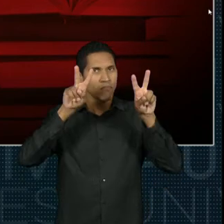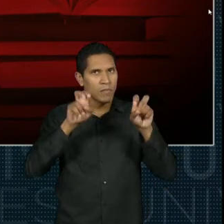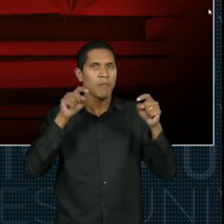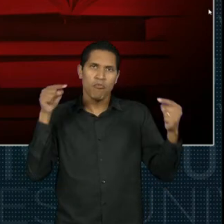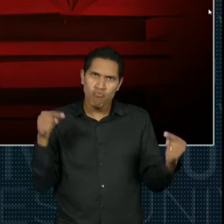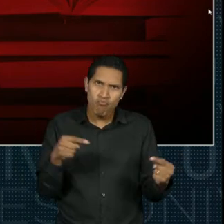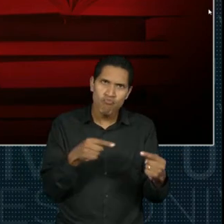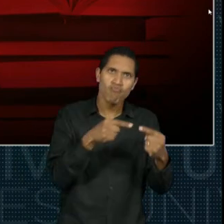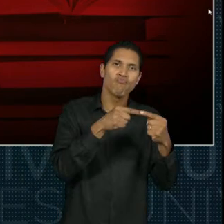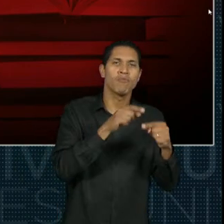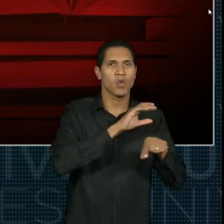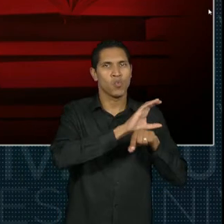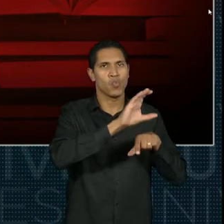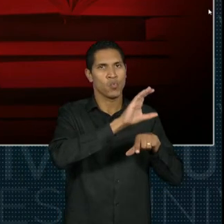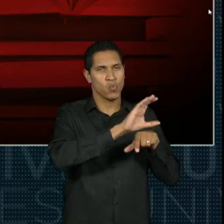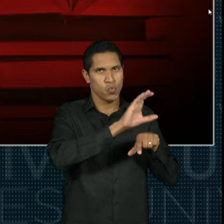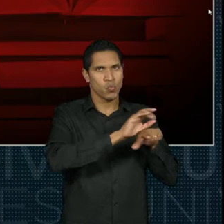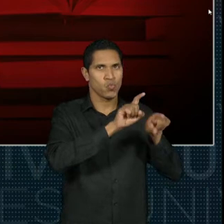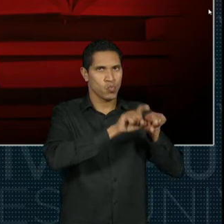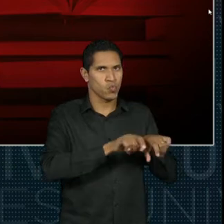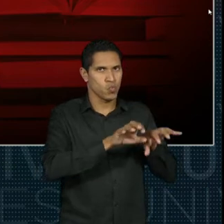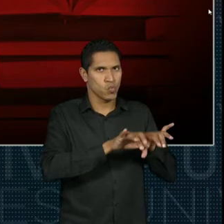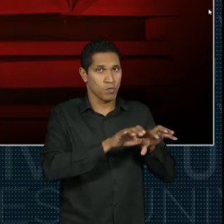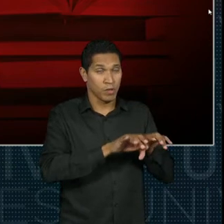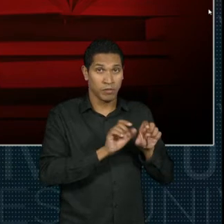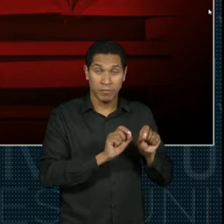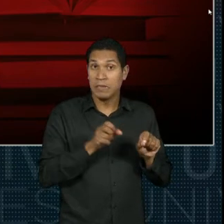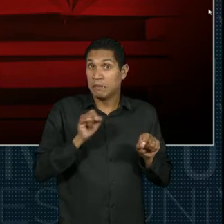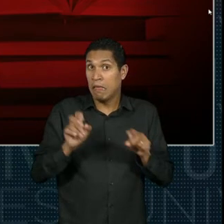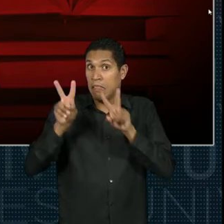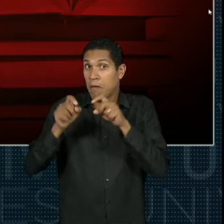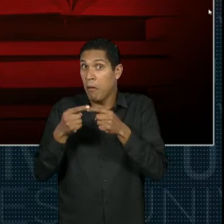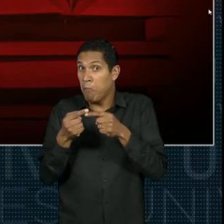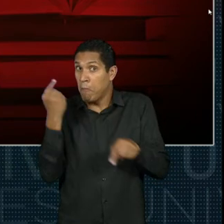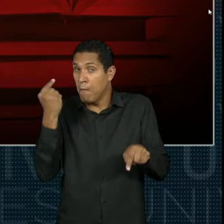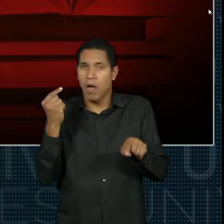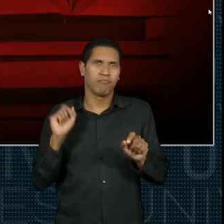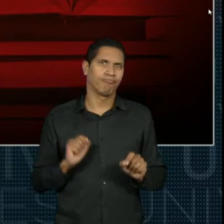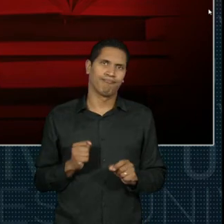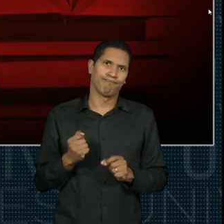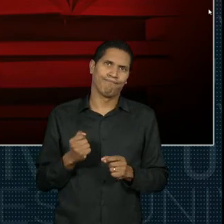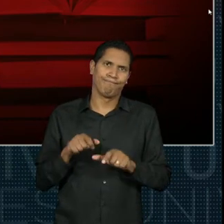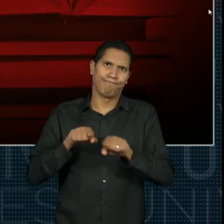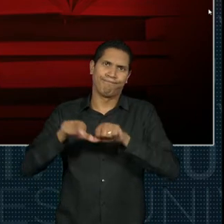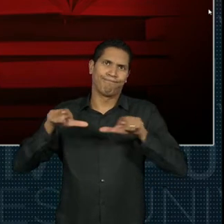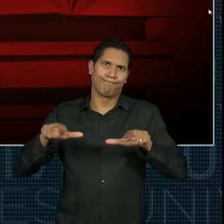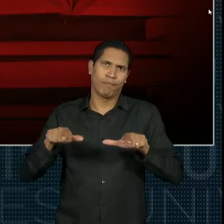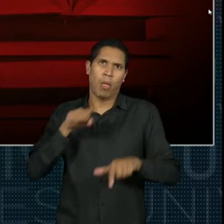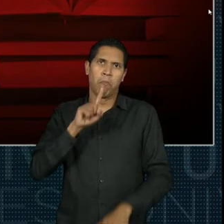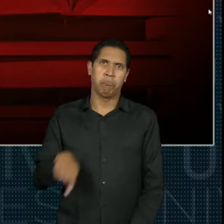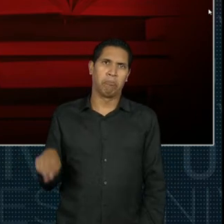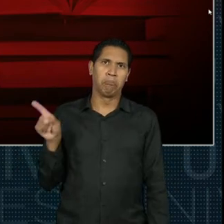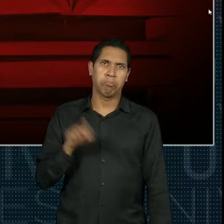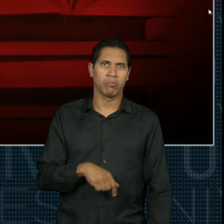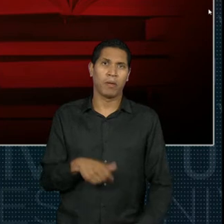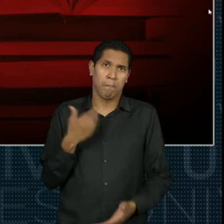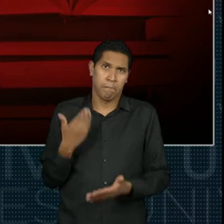o eixo da computação. a temática não for relacionada com o eixo da computação, o certificado não vai ser validado.